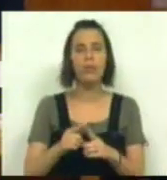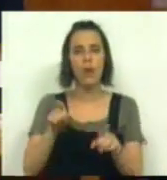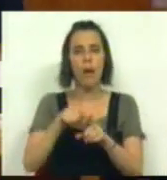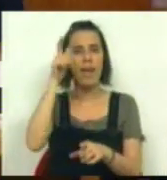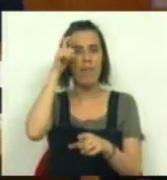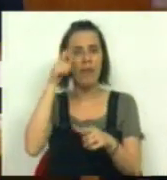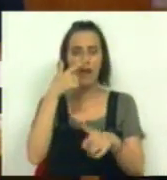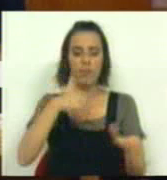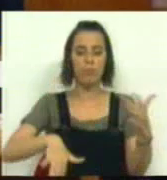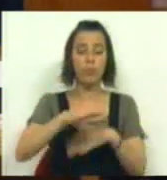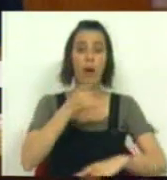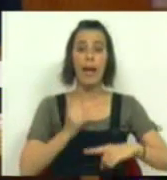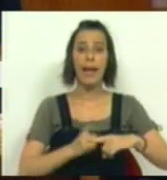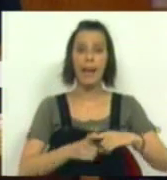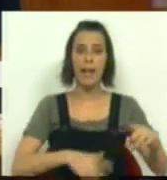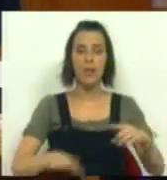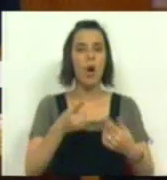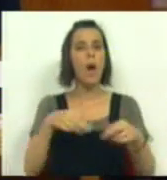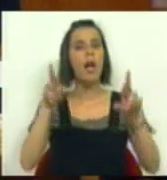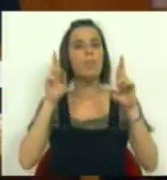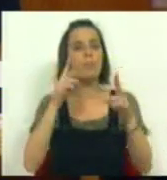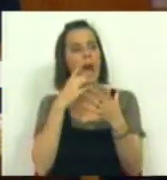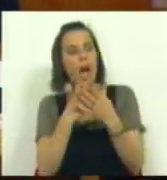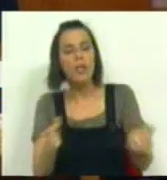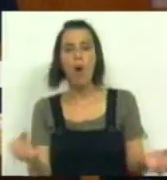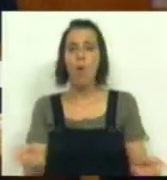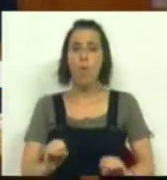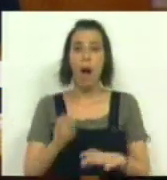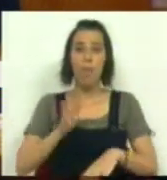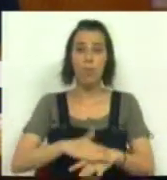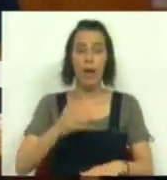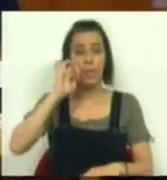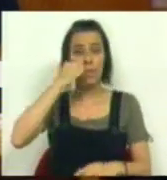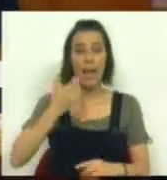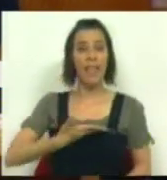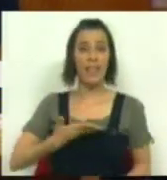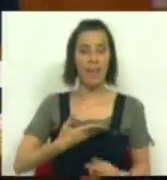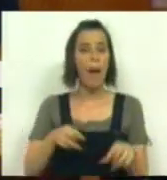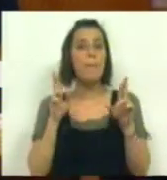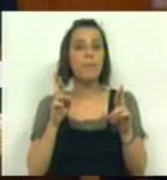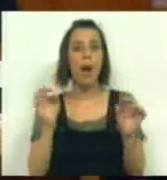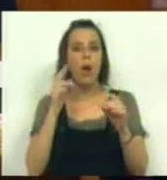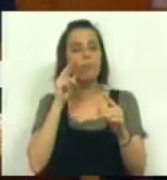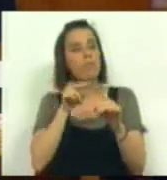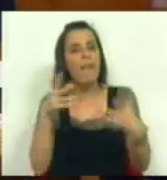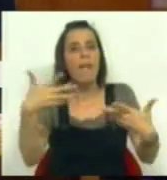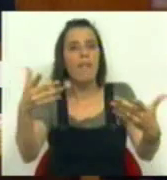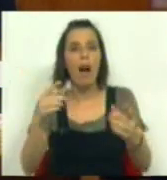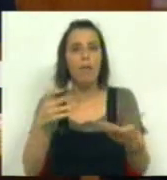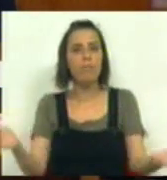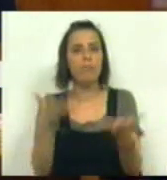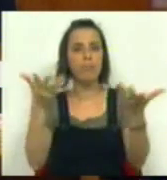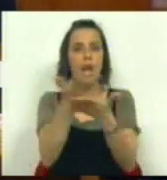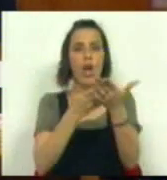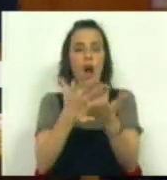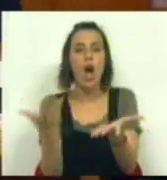infernos da população grega, sem qualquer perspectiva de resolução da crise da dívida e sem qualquer perspectiva de recomposição económica